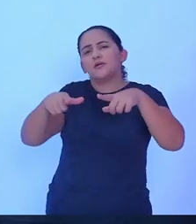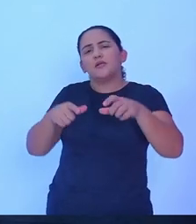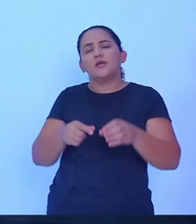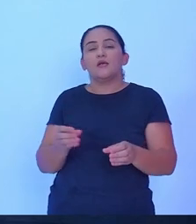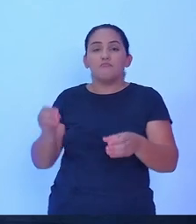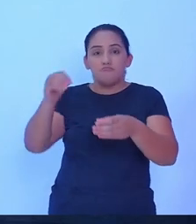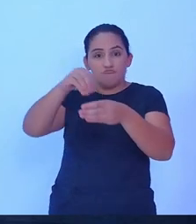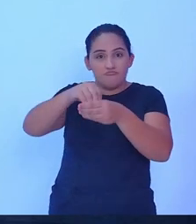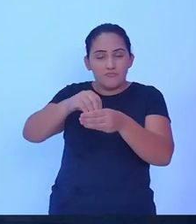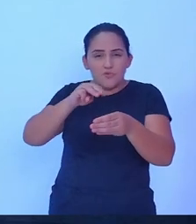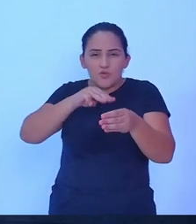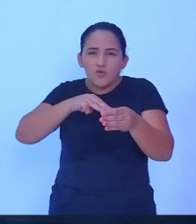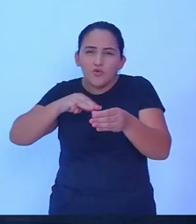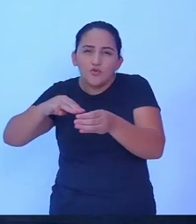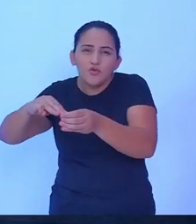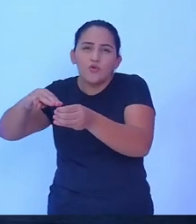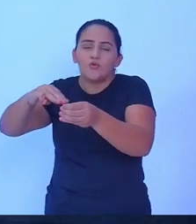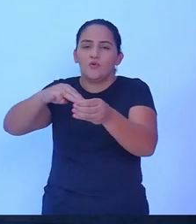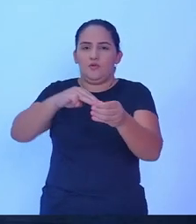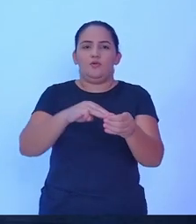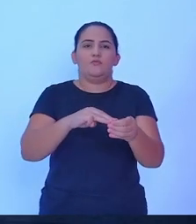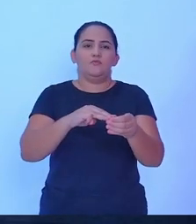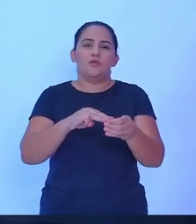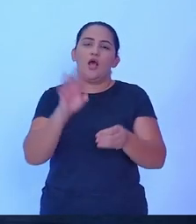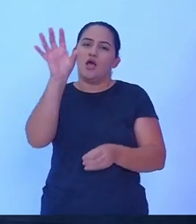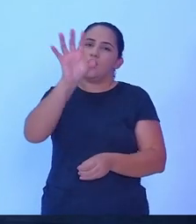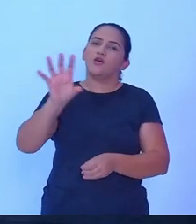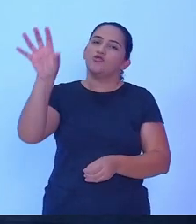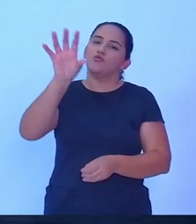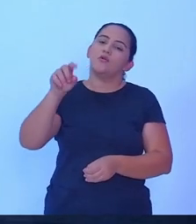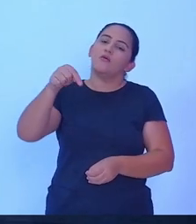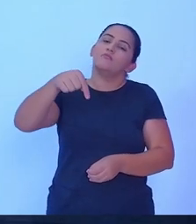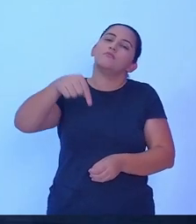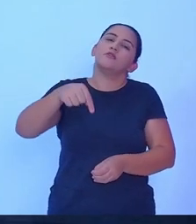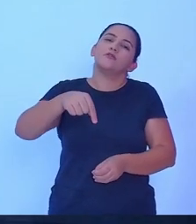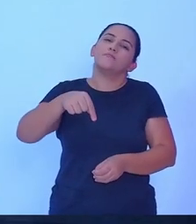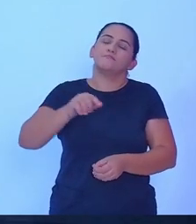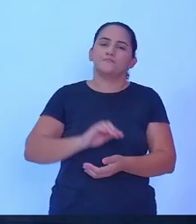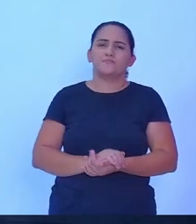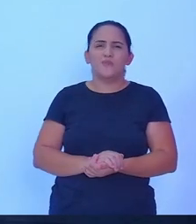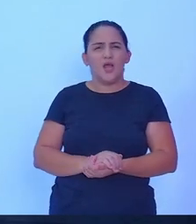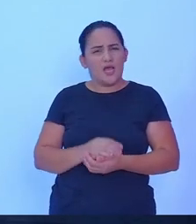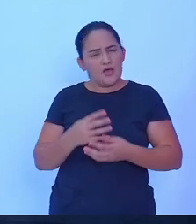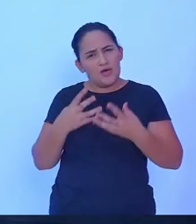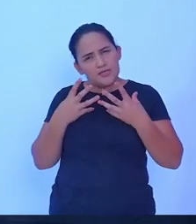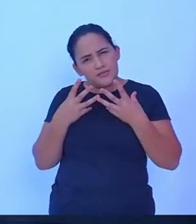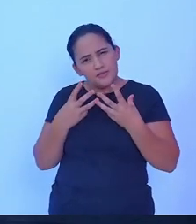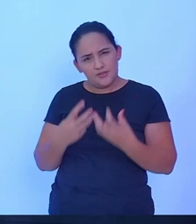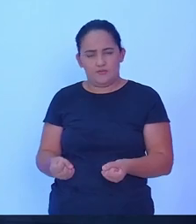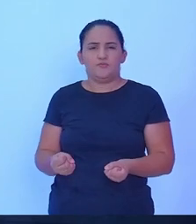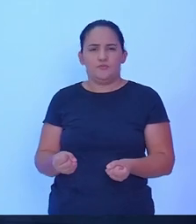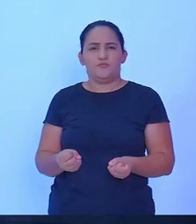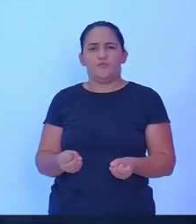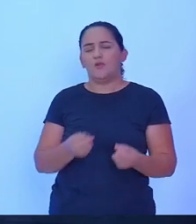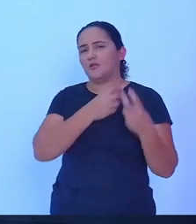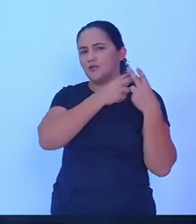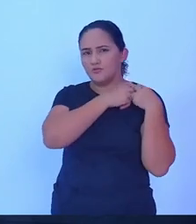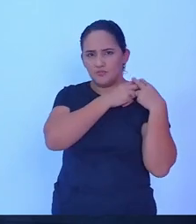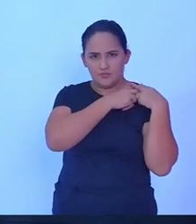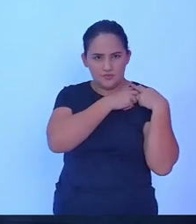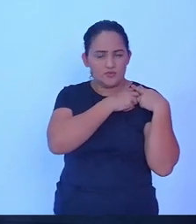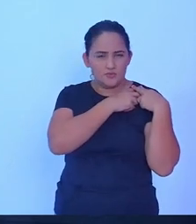no qual a regional é aqui no município de Rolim de Moura, e eu vim assumir esse compromisso de contribuir para a nossa população